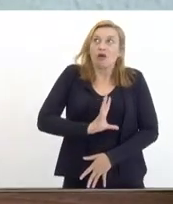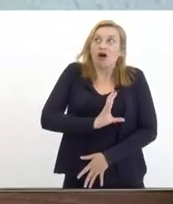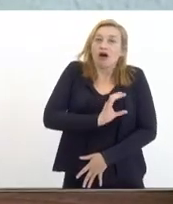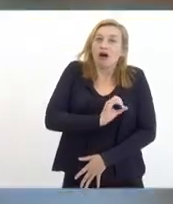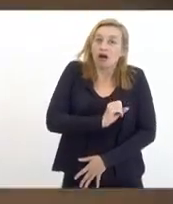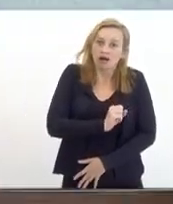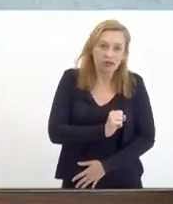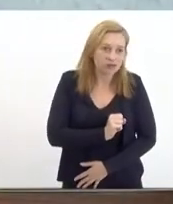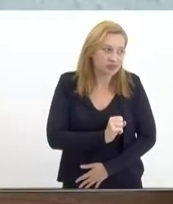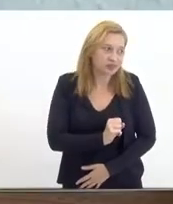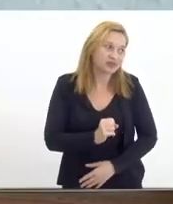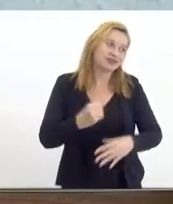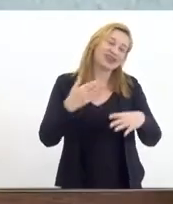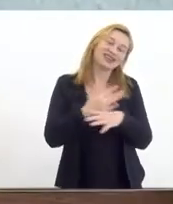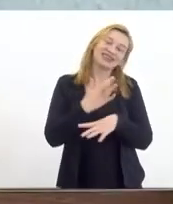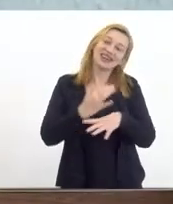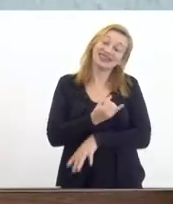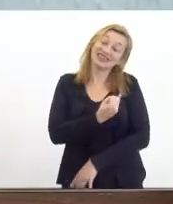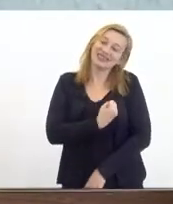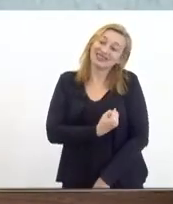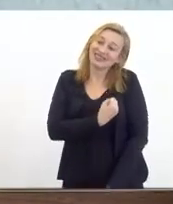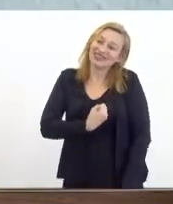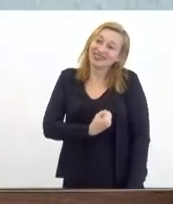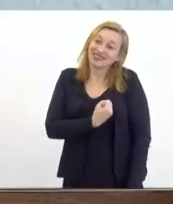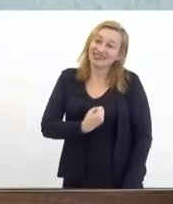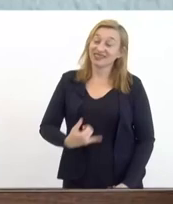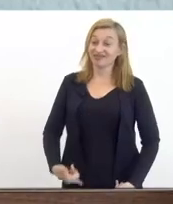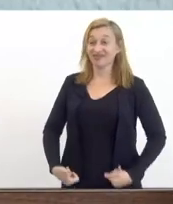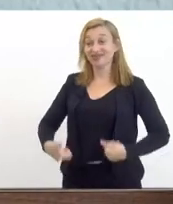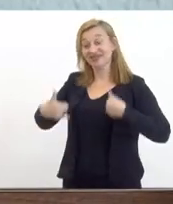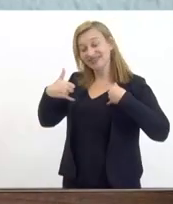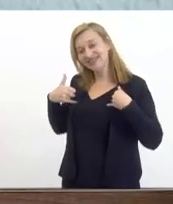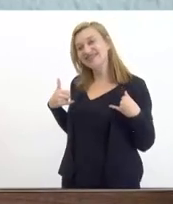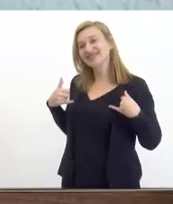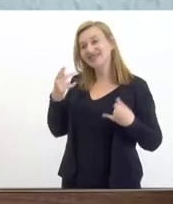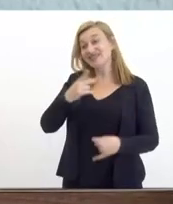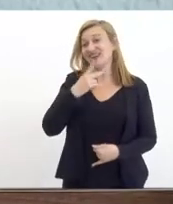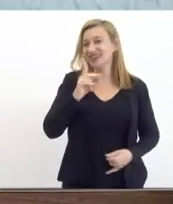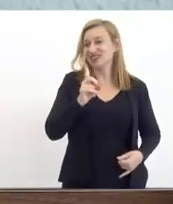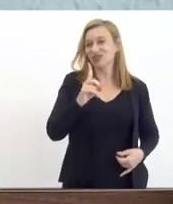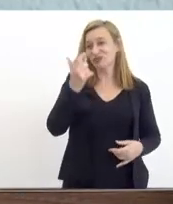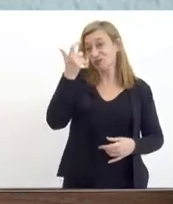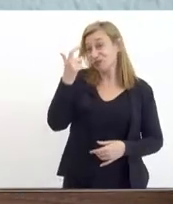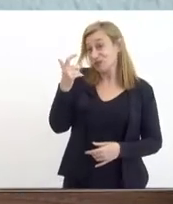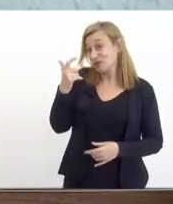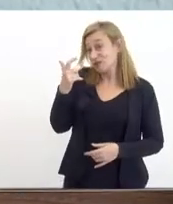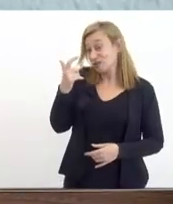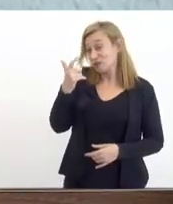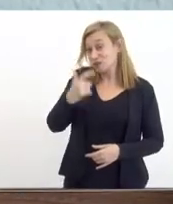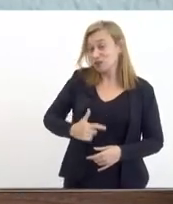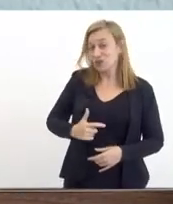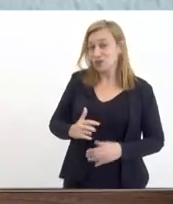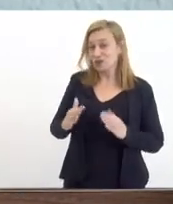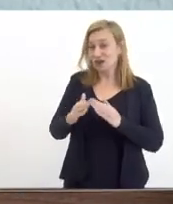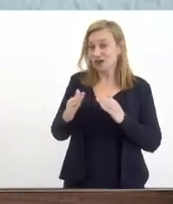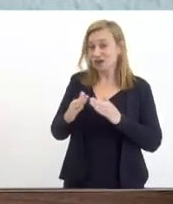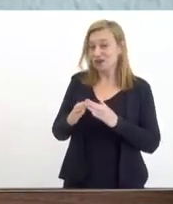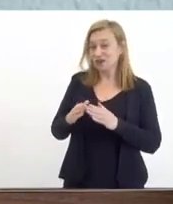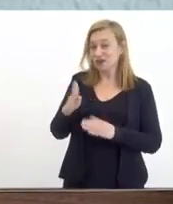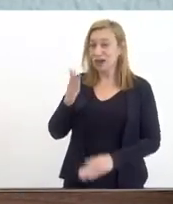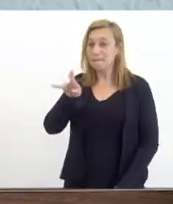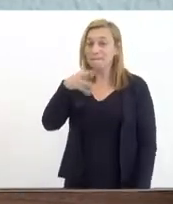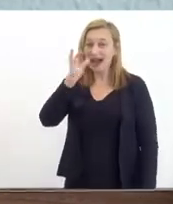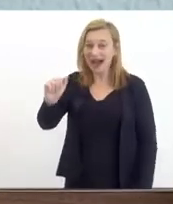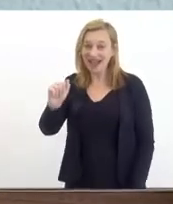sou pela cidade de Itaguaí tenho honra em dizer que não sou morador da Barra da Tijuca não sou